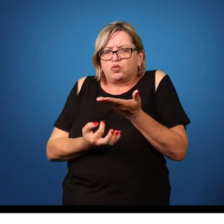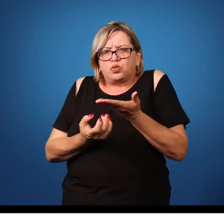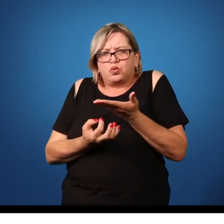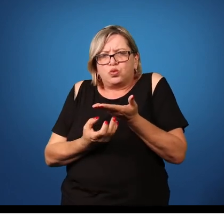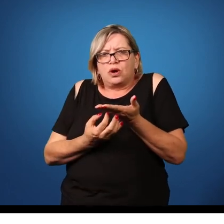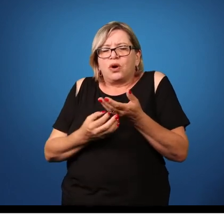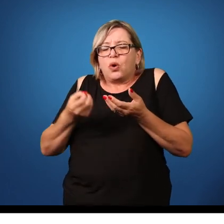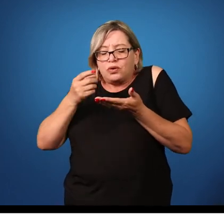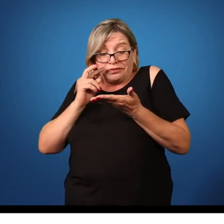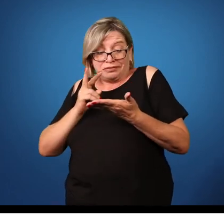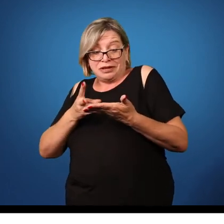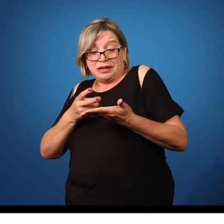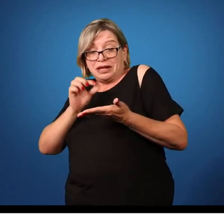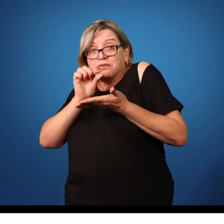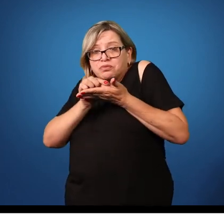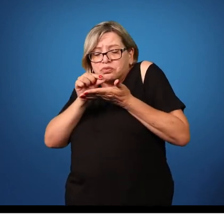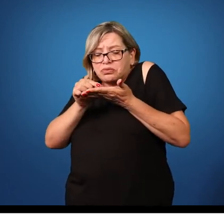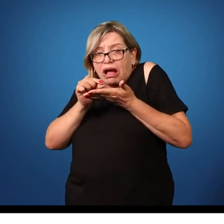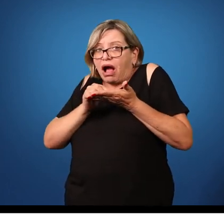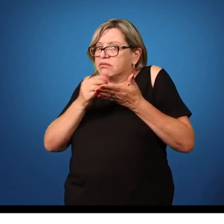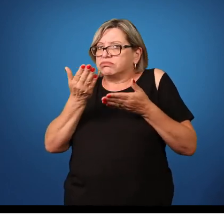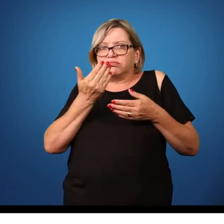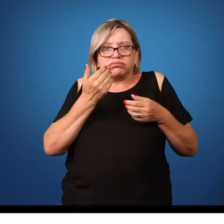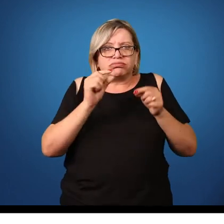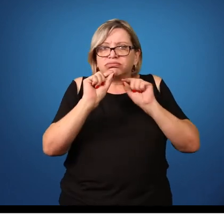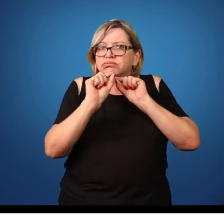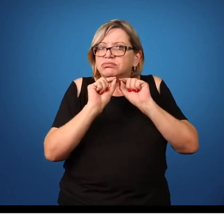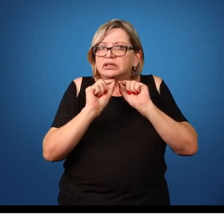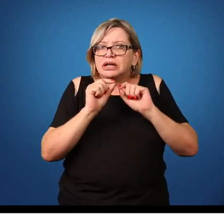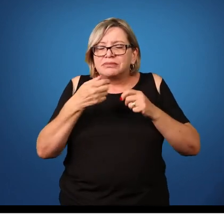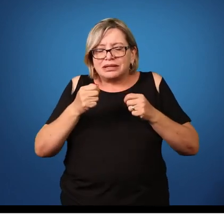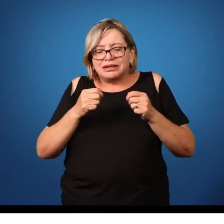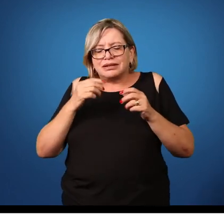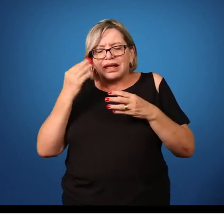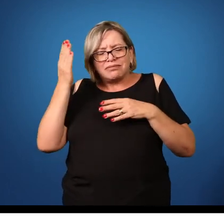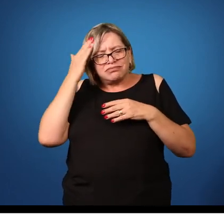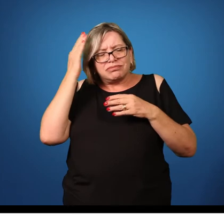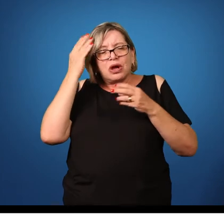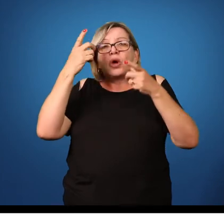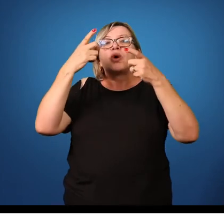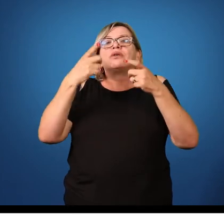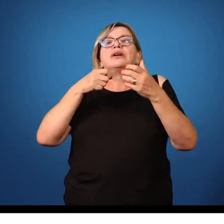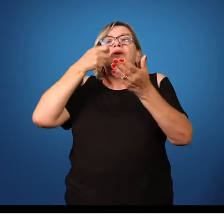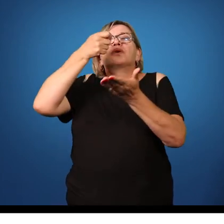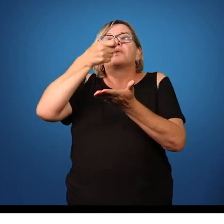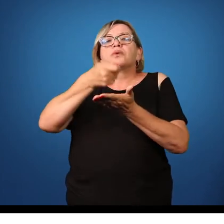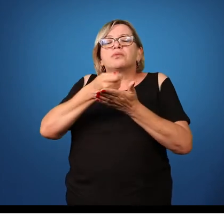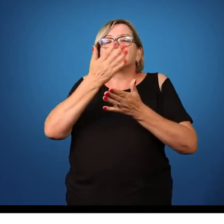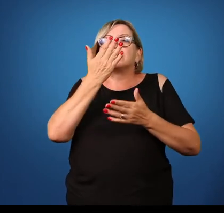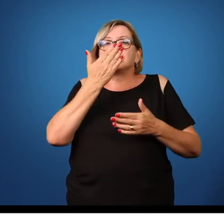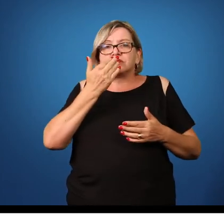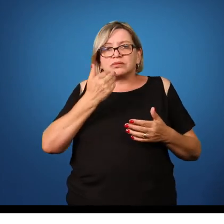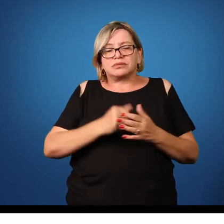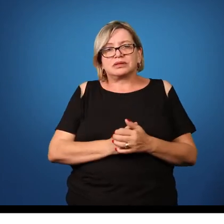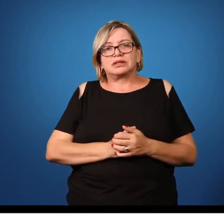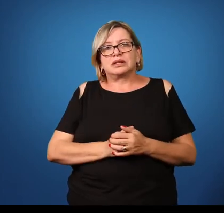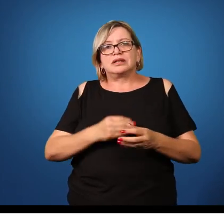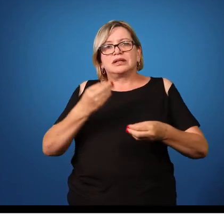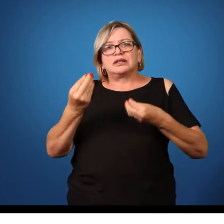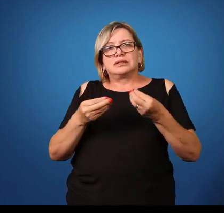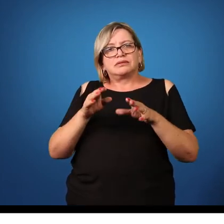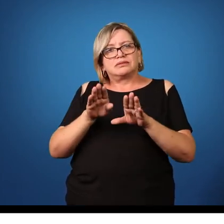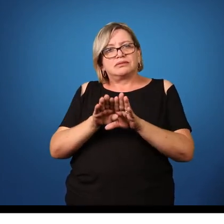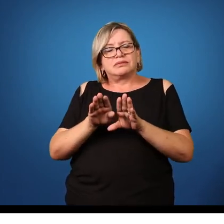canjiquinhas essas vesículas contendo cisticerco saber a procedência também do alimento é muito importante no caso da cisticercose